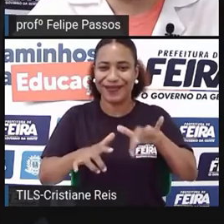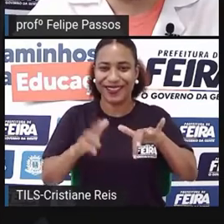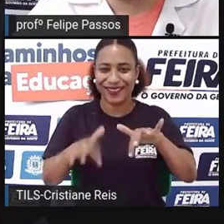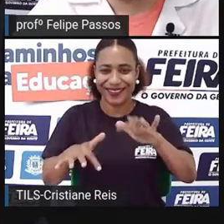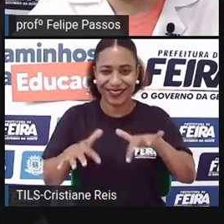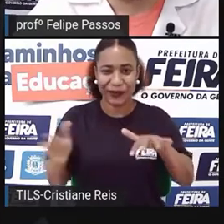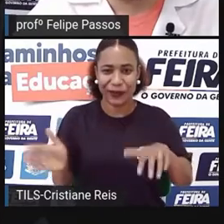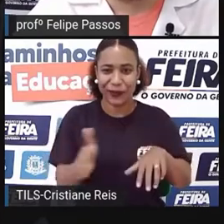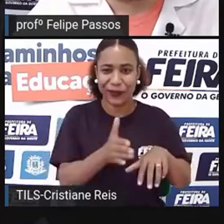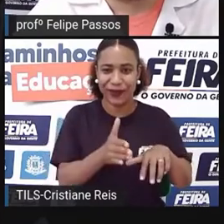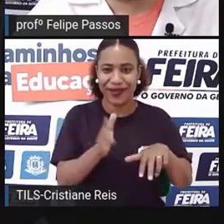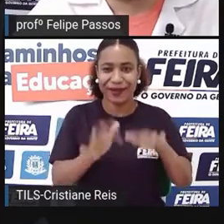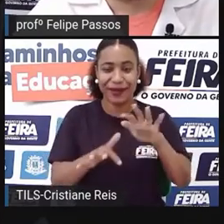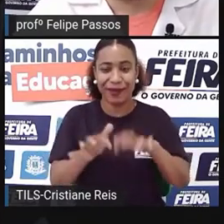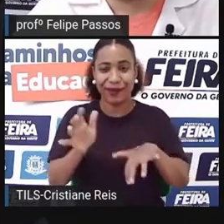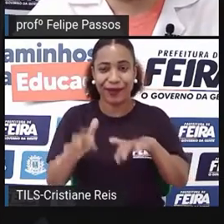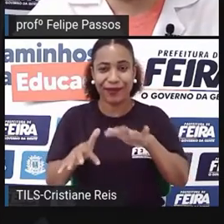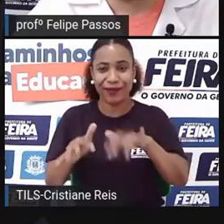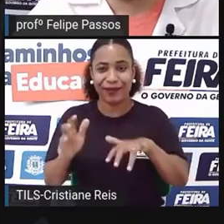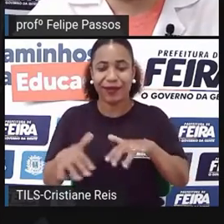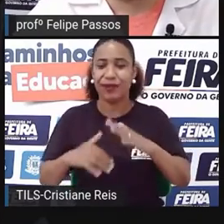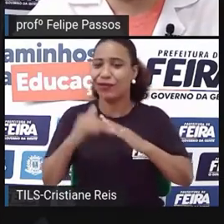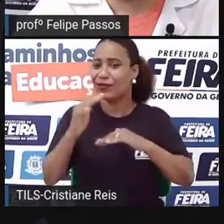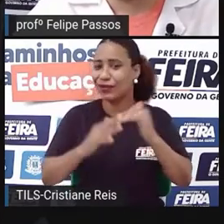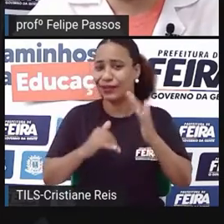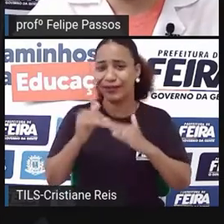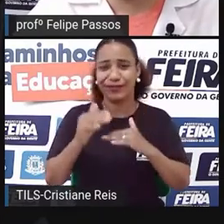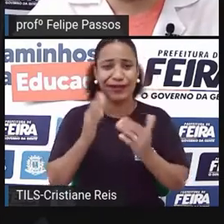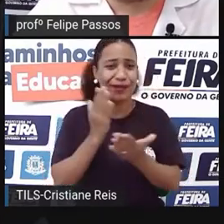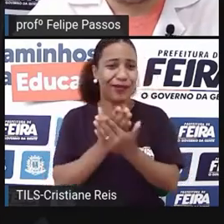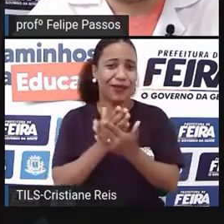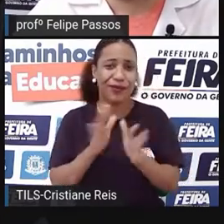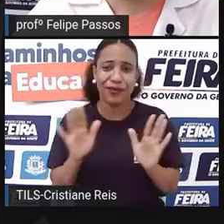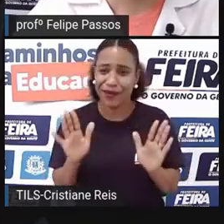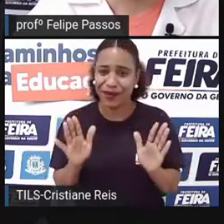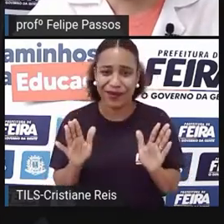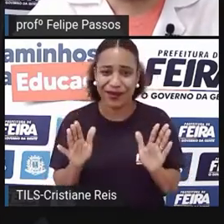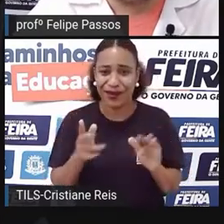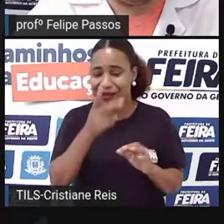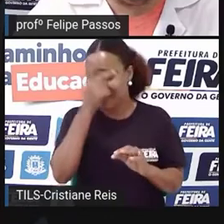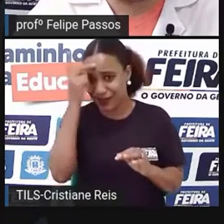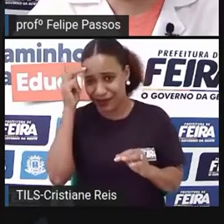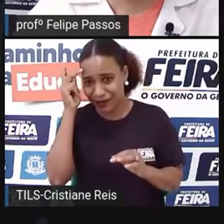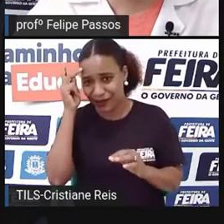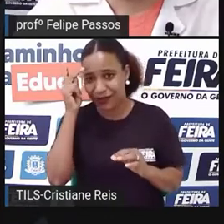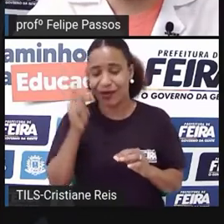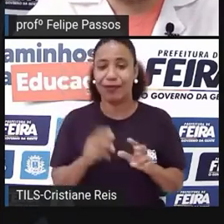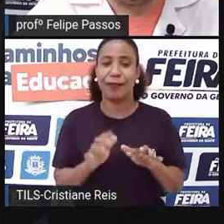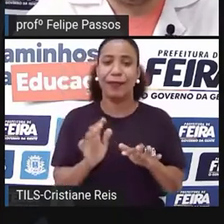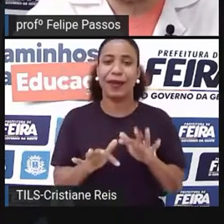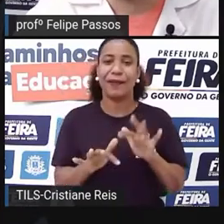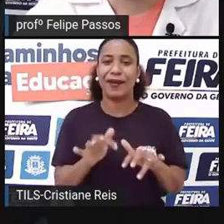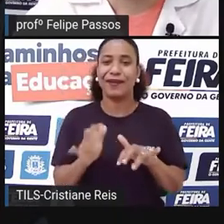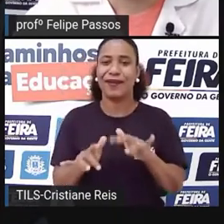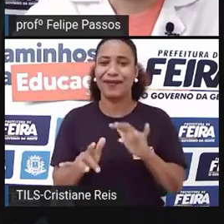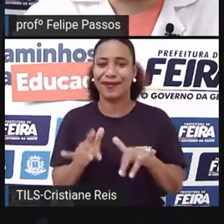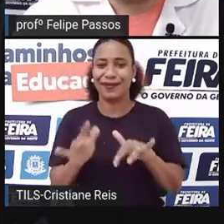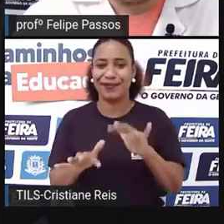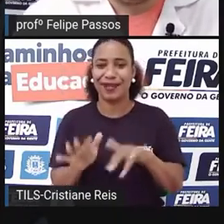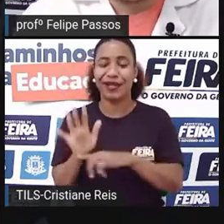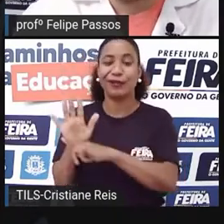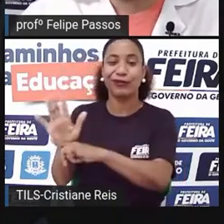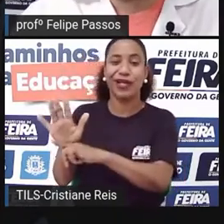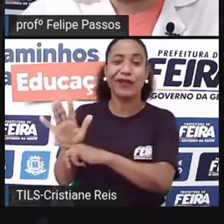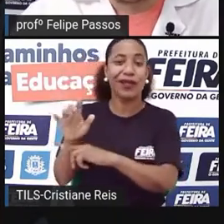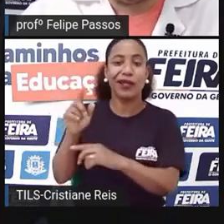foi acabando. Por exemplo, tinha gente que escrevia a carta para o outro que era analfabeto, hoje não existe mais isso. Então, isso